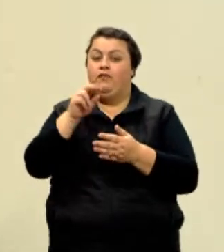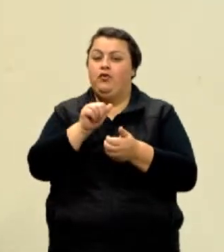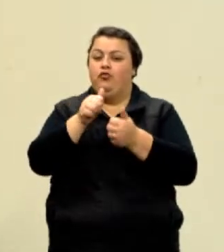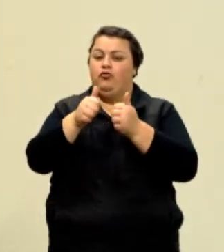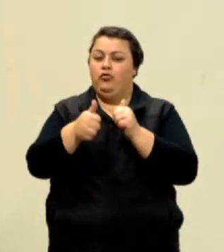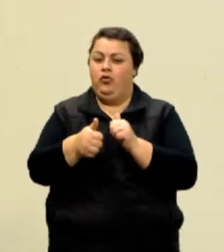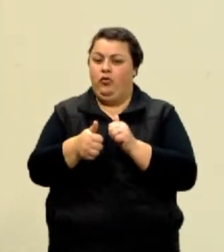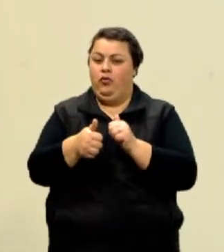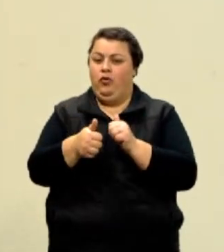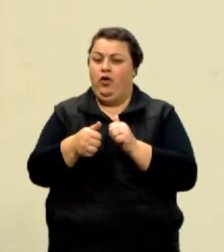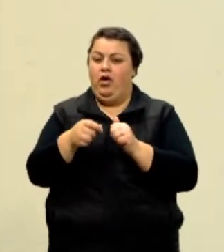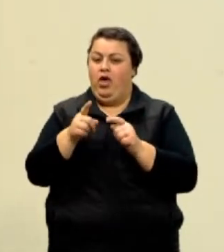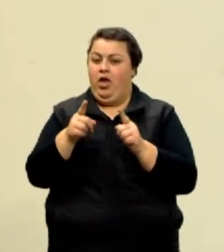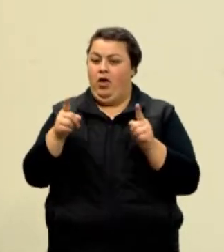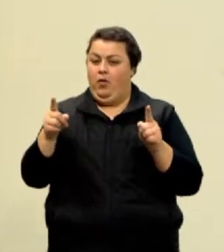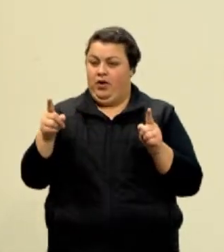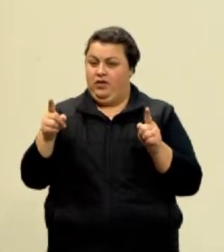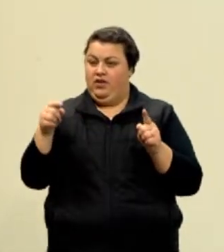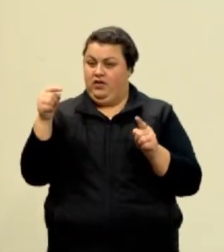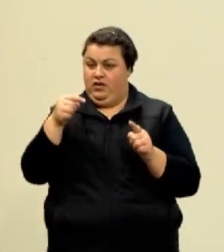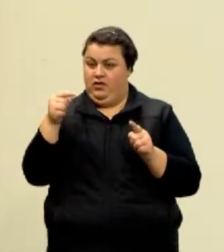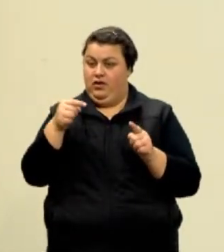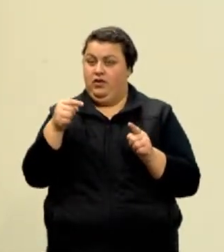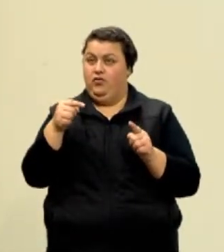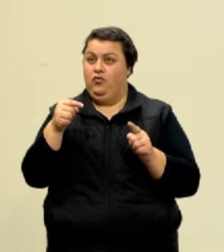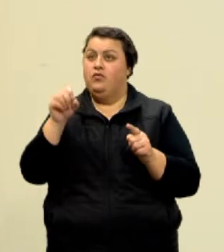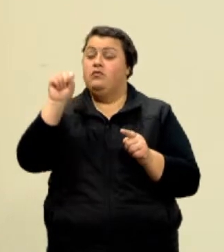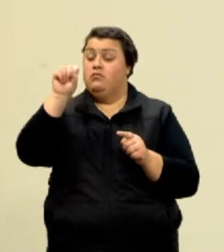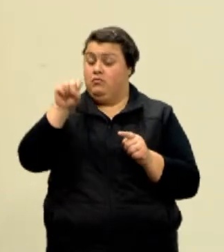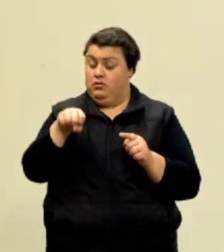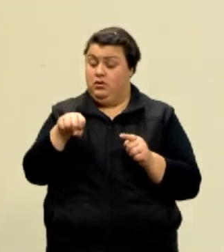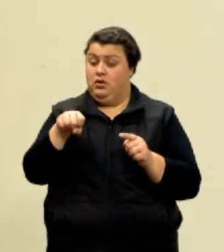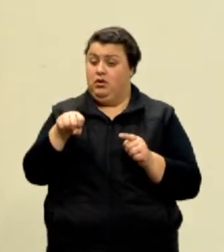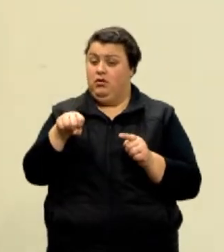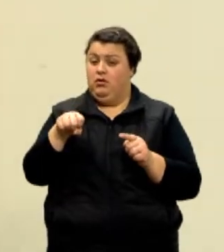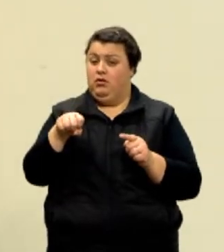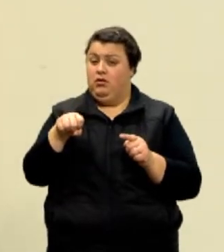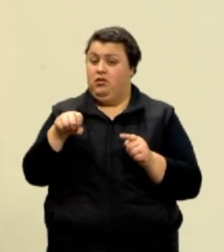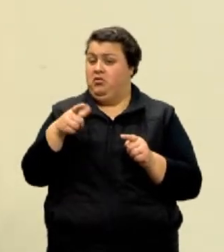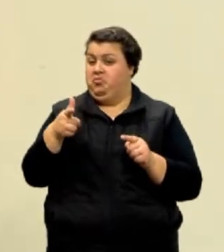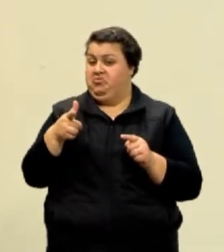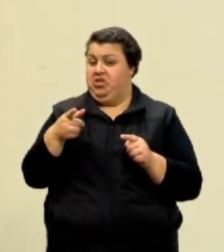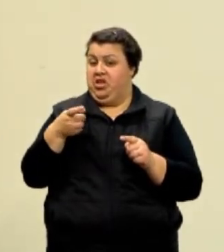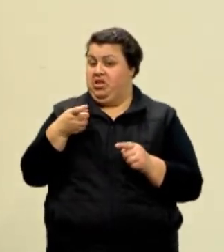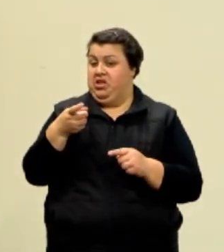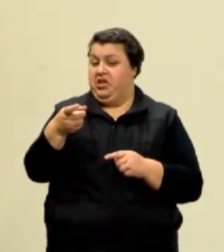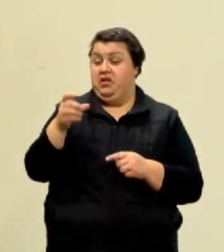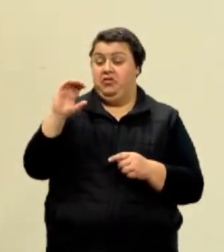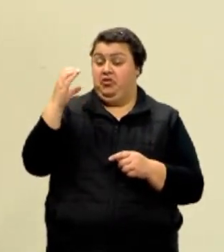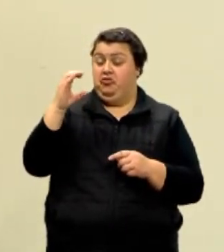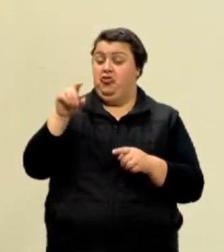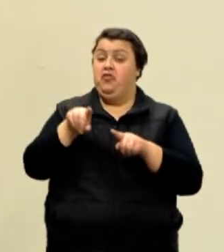grandeza desse fenômeno? É. Não tem interesse científico, de repente, mas é uma grandeza.